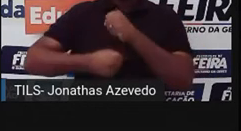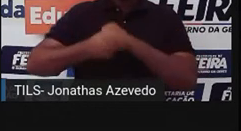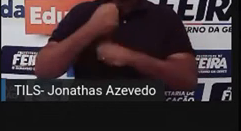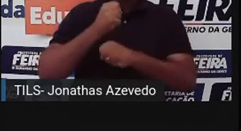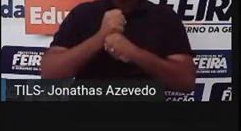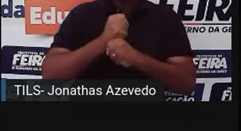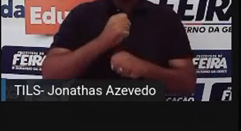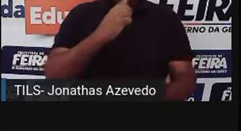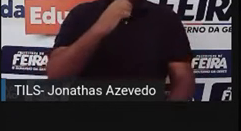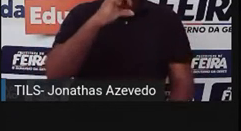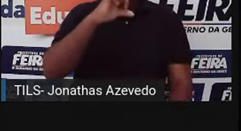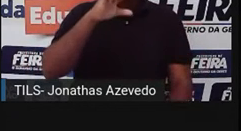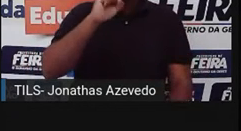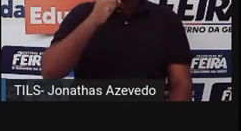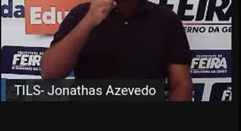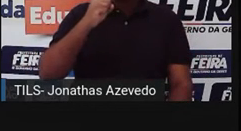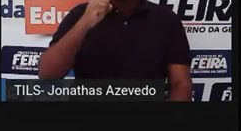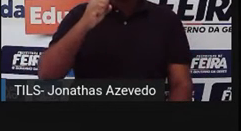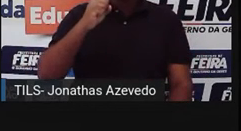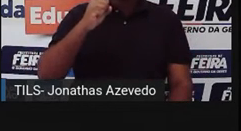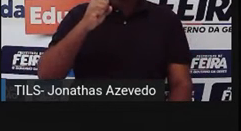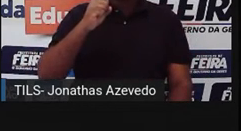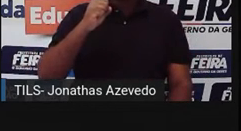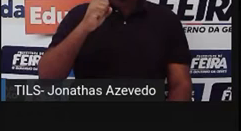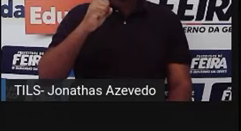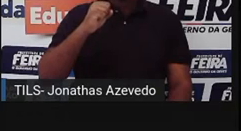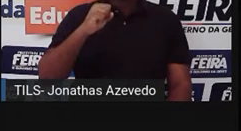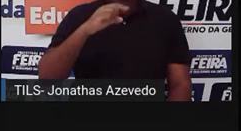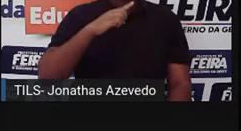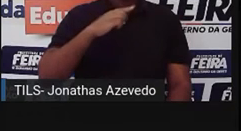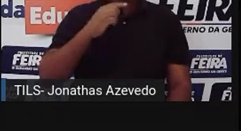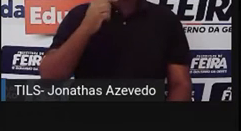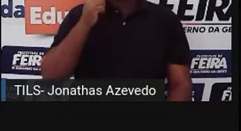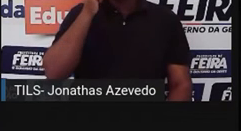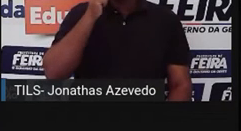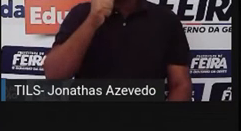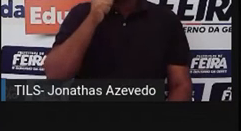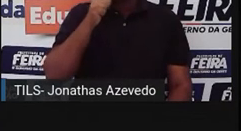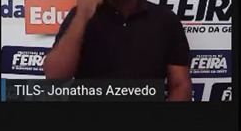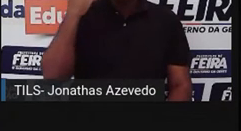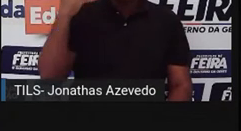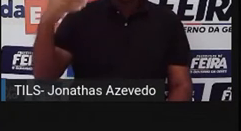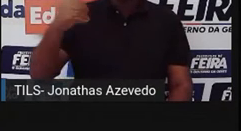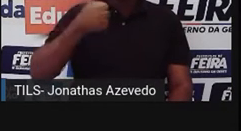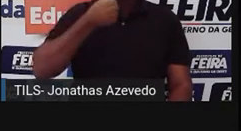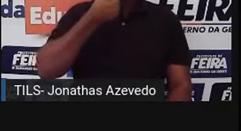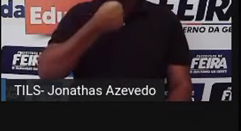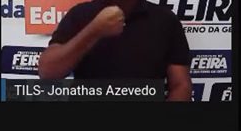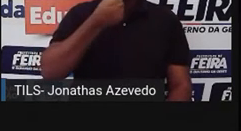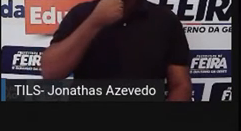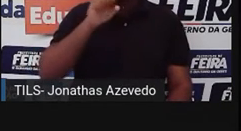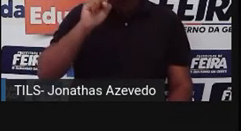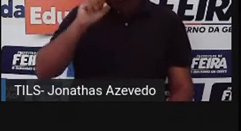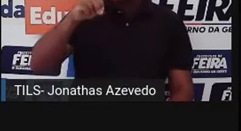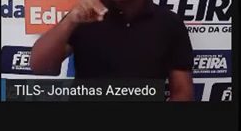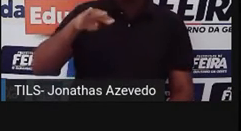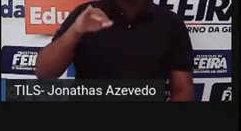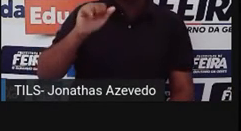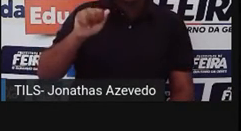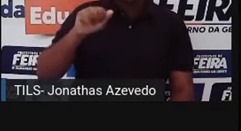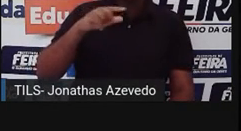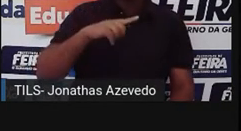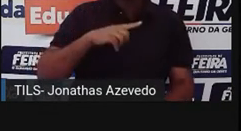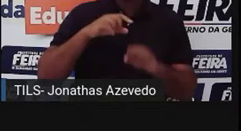1998, sobre a atriz brasileira Sônia Braga, nós vamos ver como é que essa estrutura